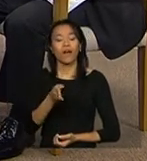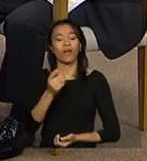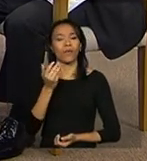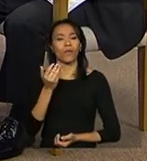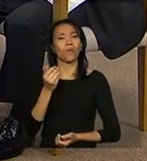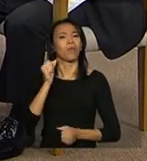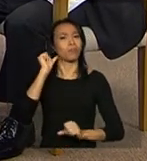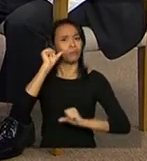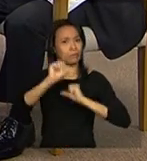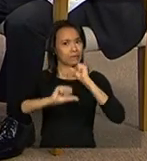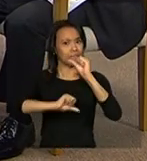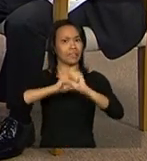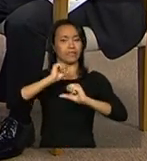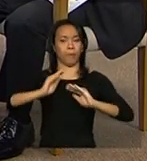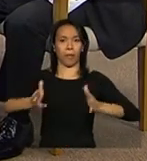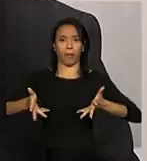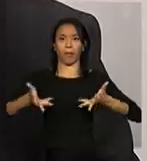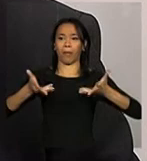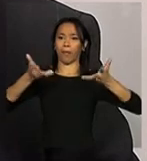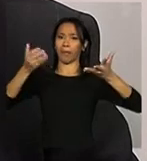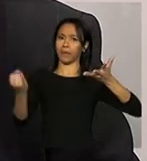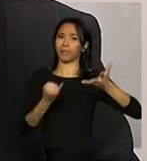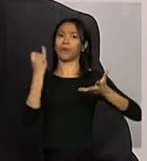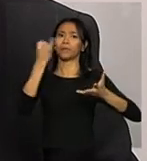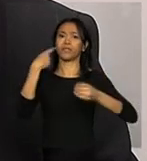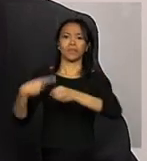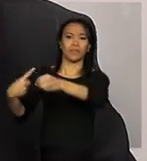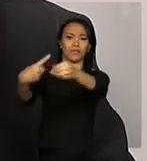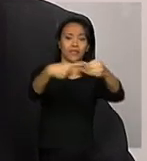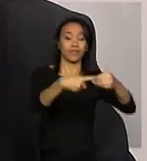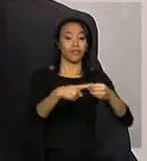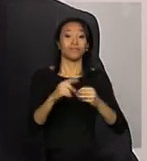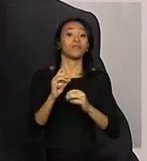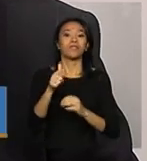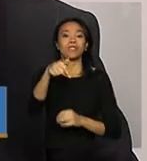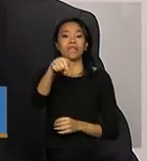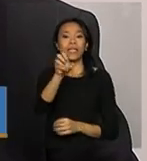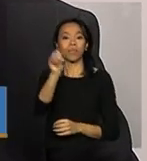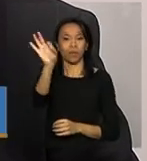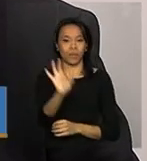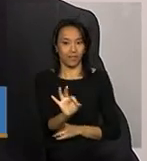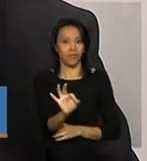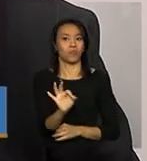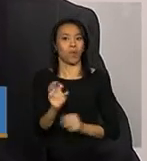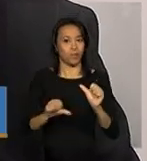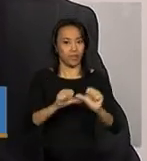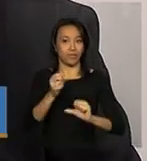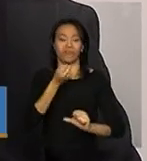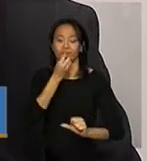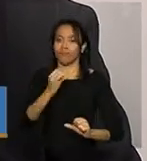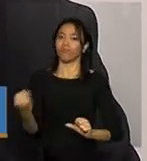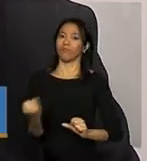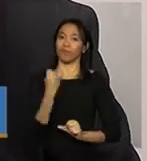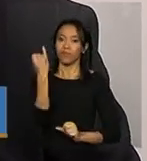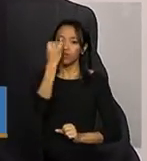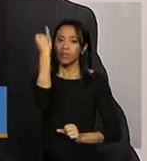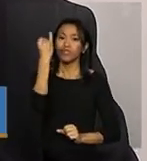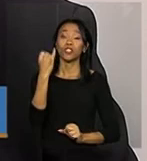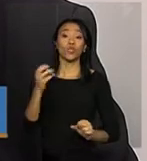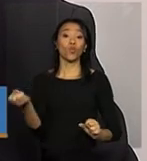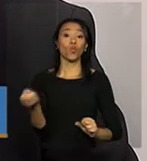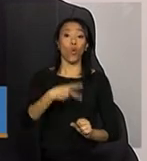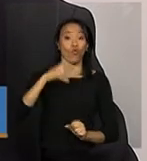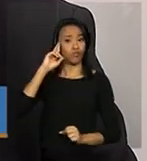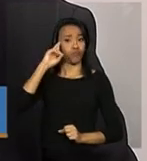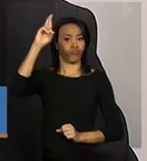significativa nos municípios, em torno de 70%, é importante que o novo gestor